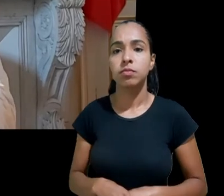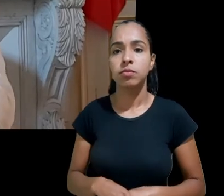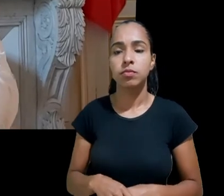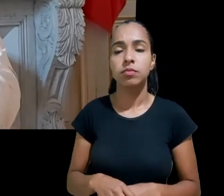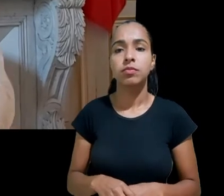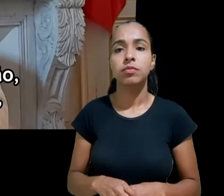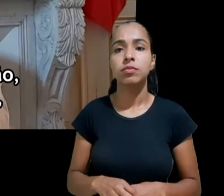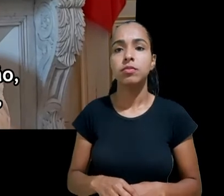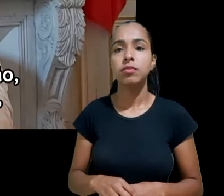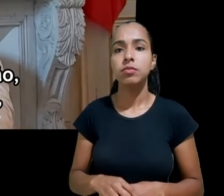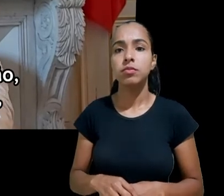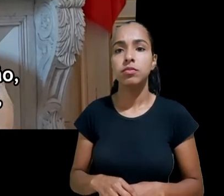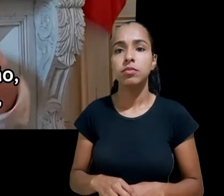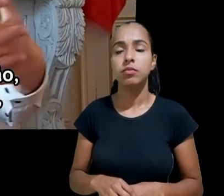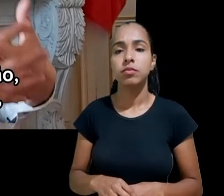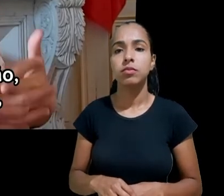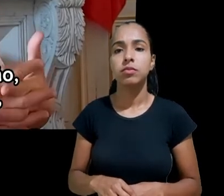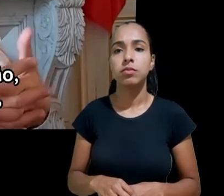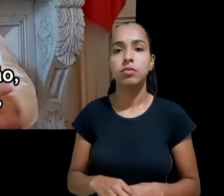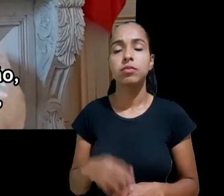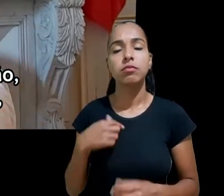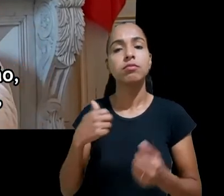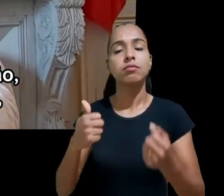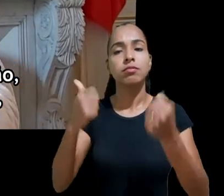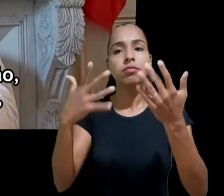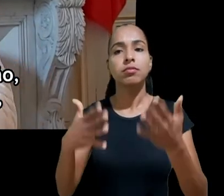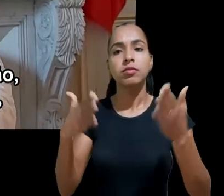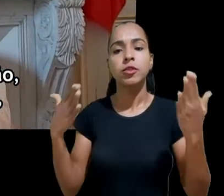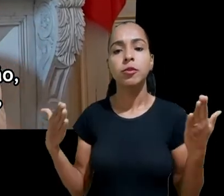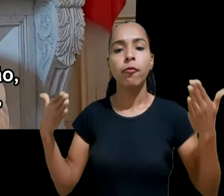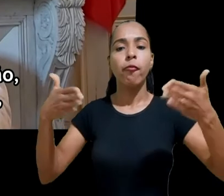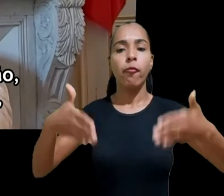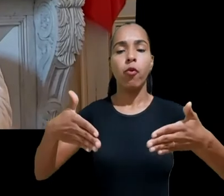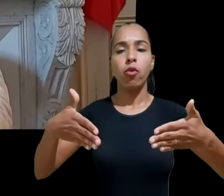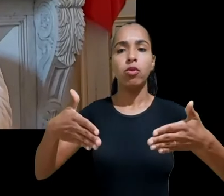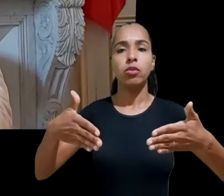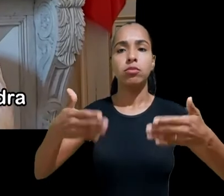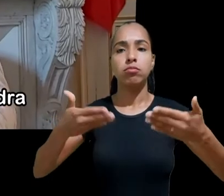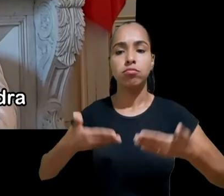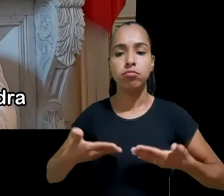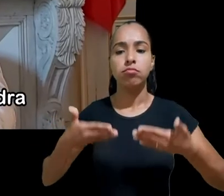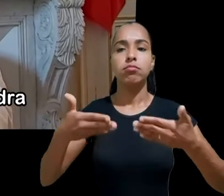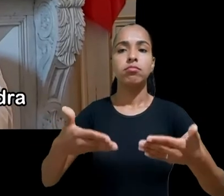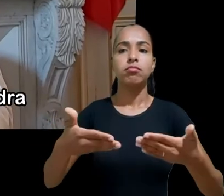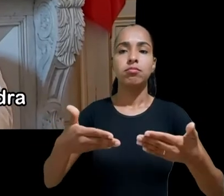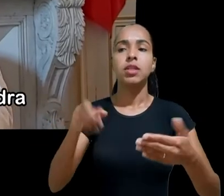é porque consegui a aprovação na França há alguns meses